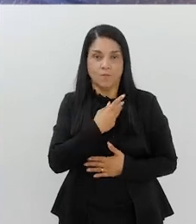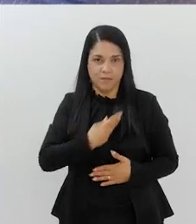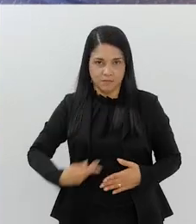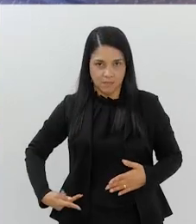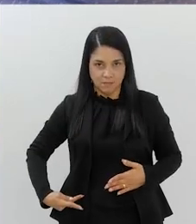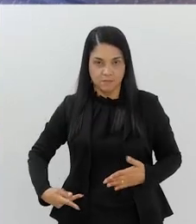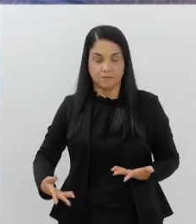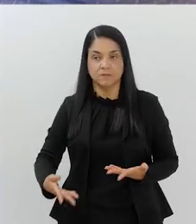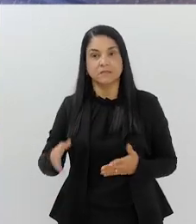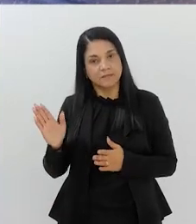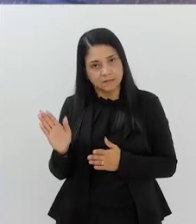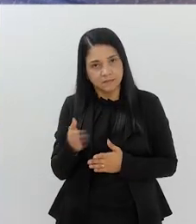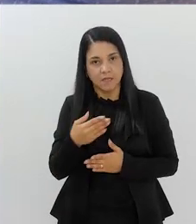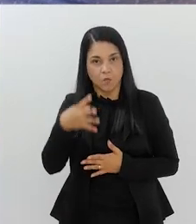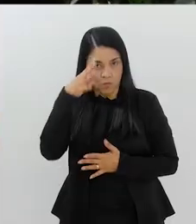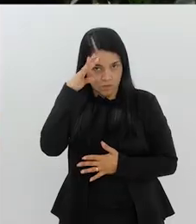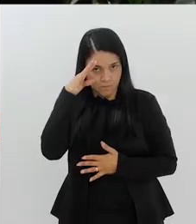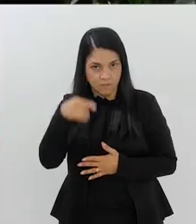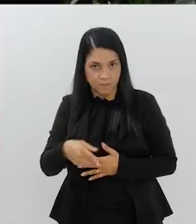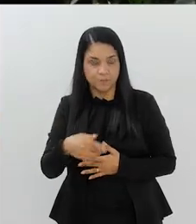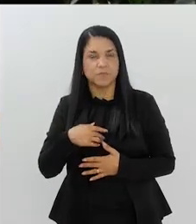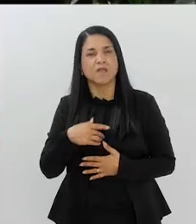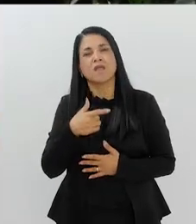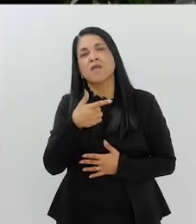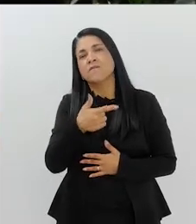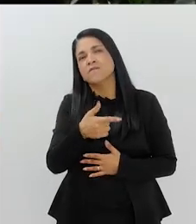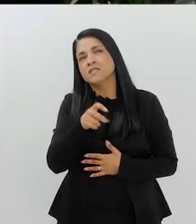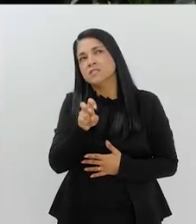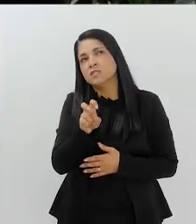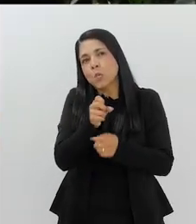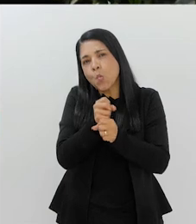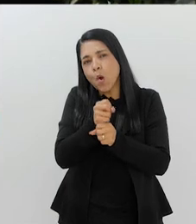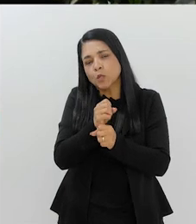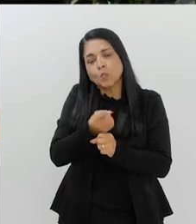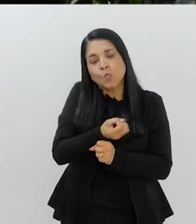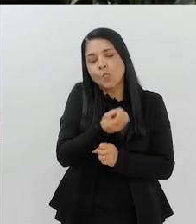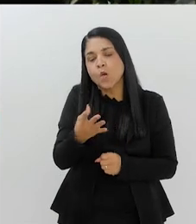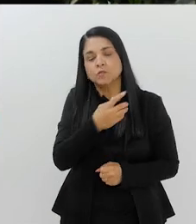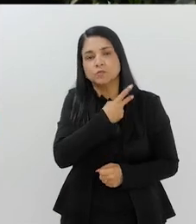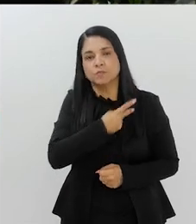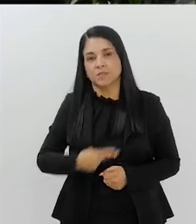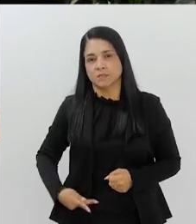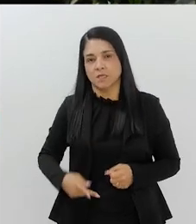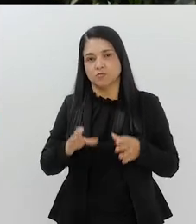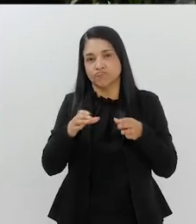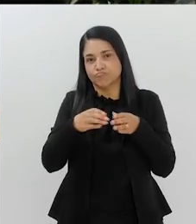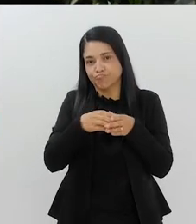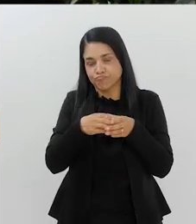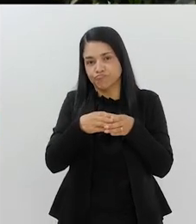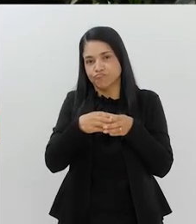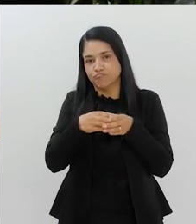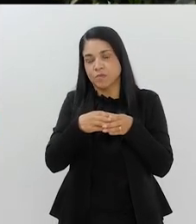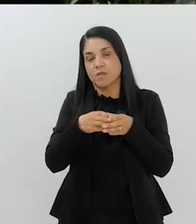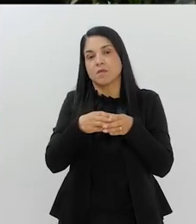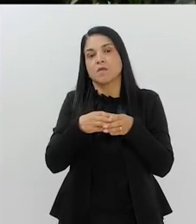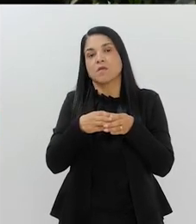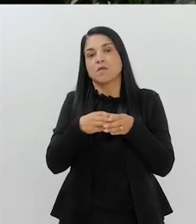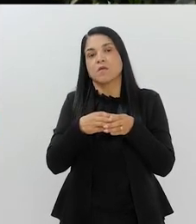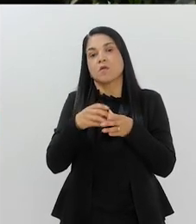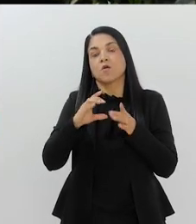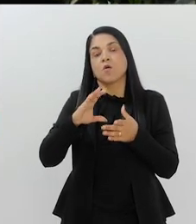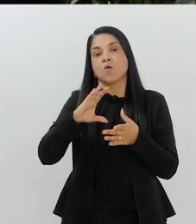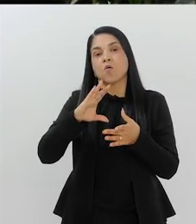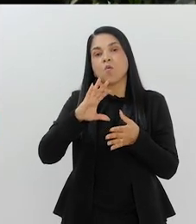Quantos presidentes nos últimos 25 anos nós tivemos no COBE, no Comitê Olímpico Brasileiro?